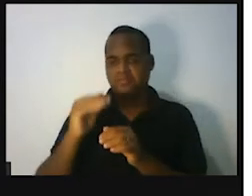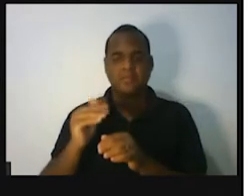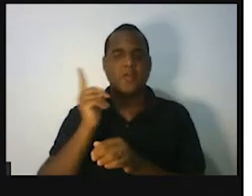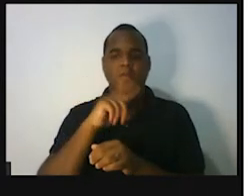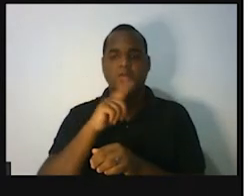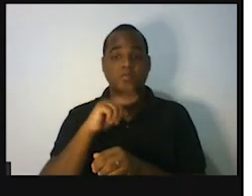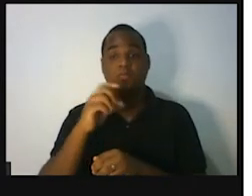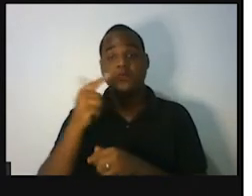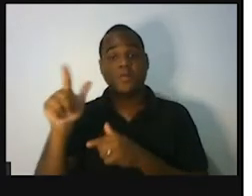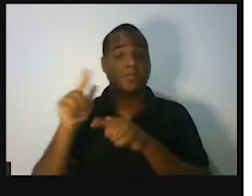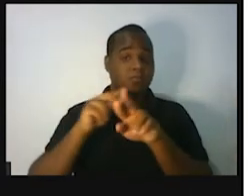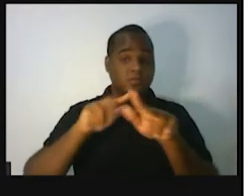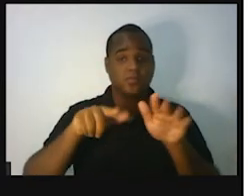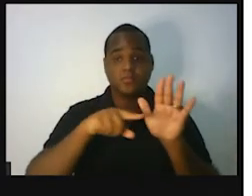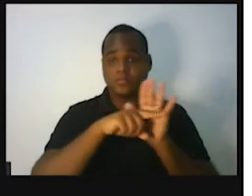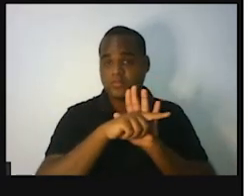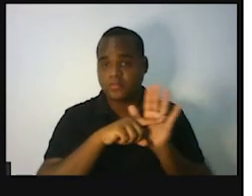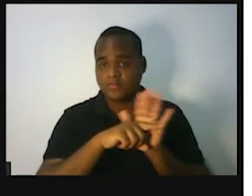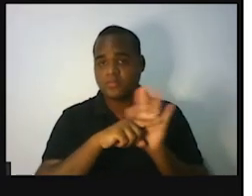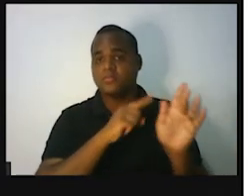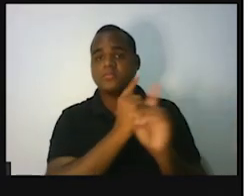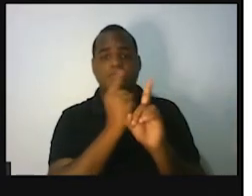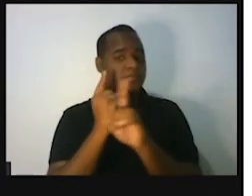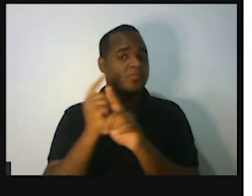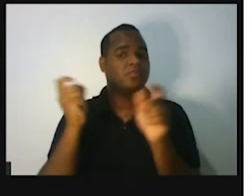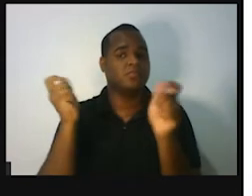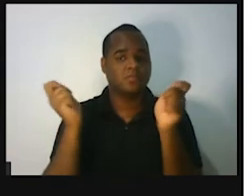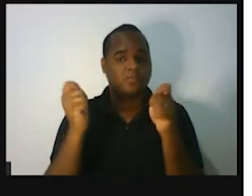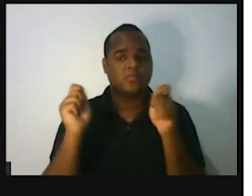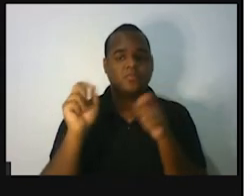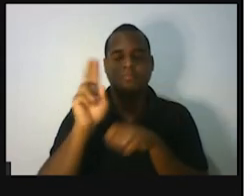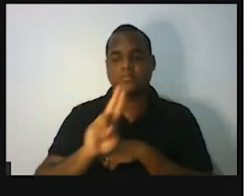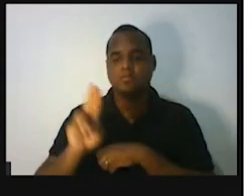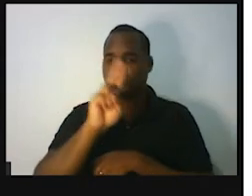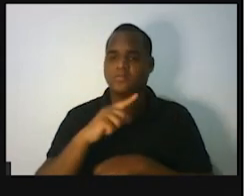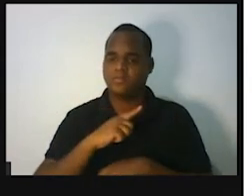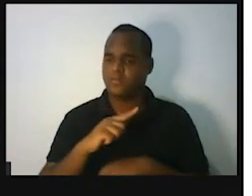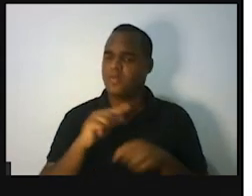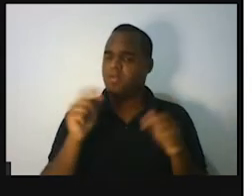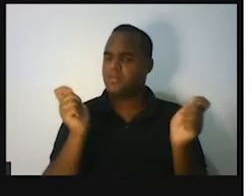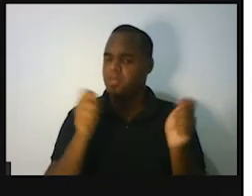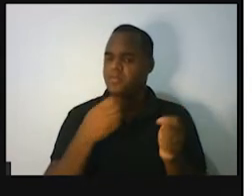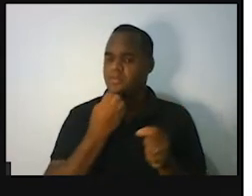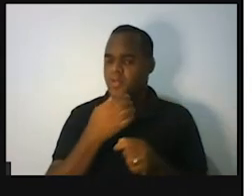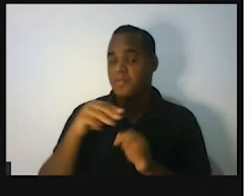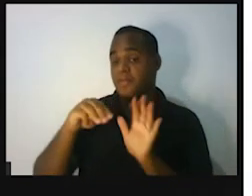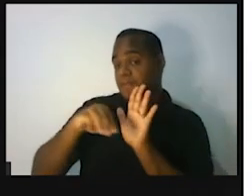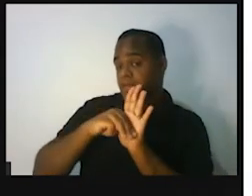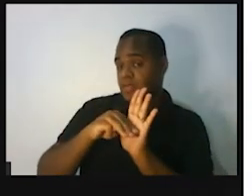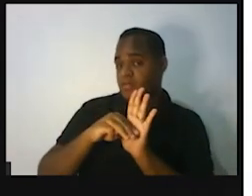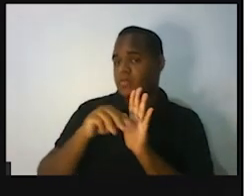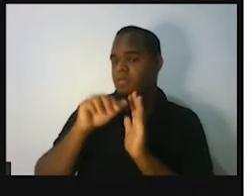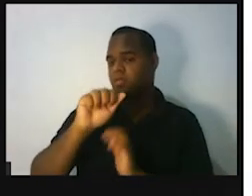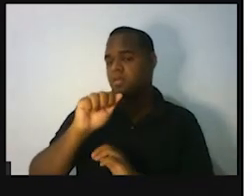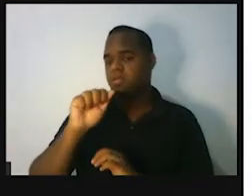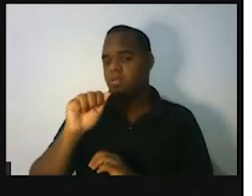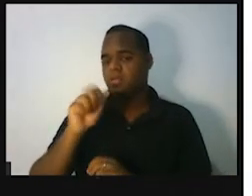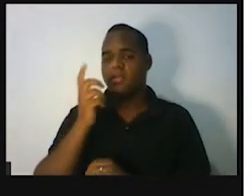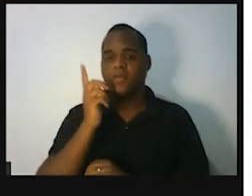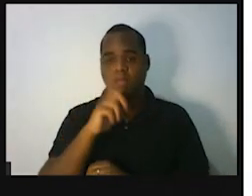situação de pesquisa estatística, a gente consegue usar o cálculo da média aritmética.